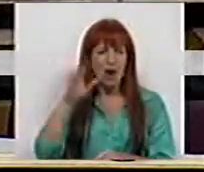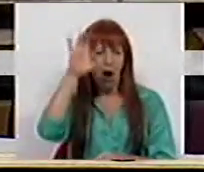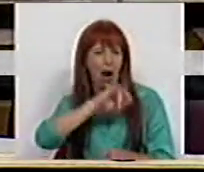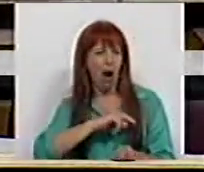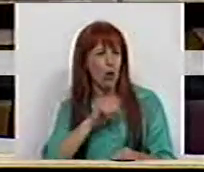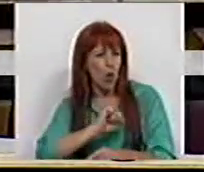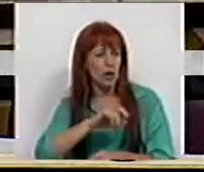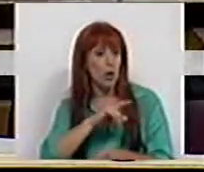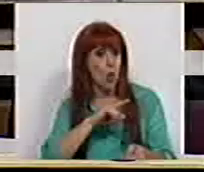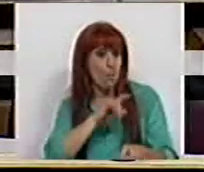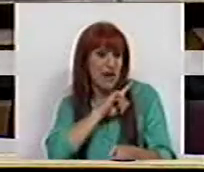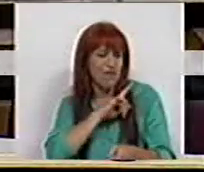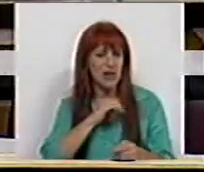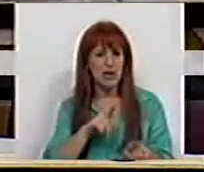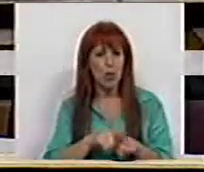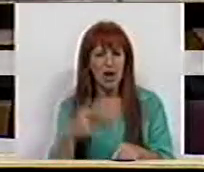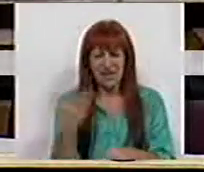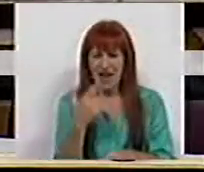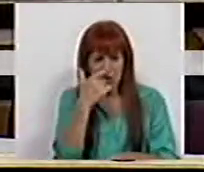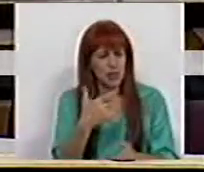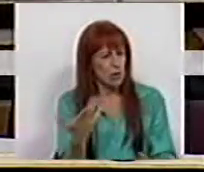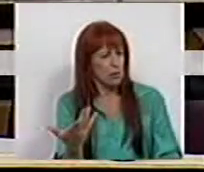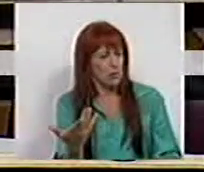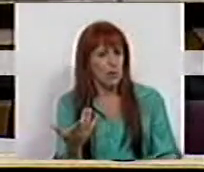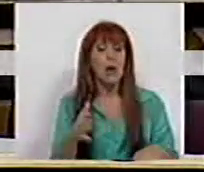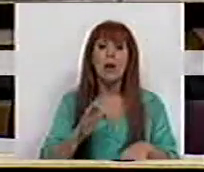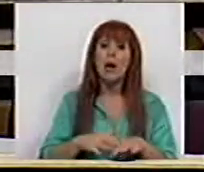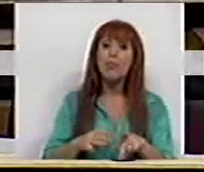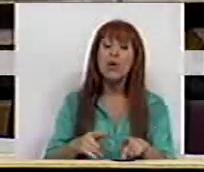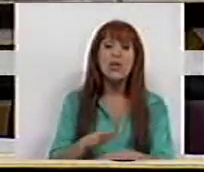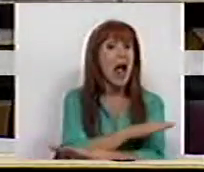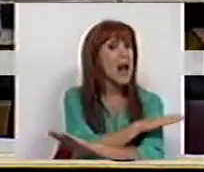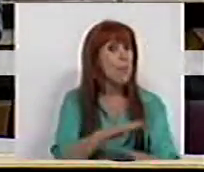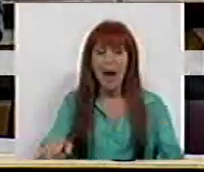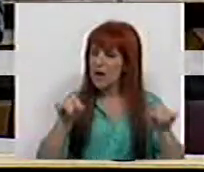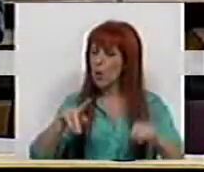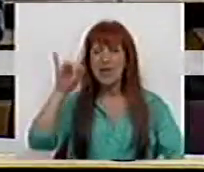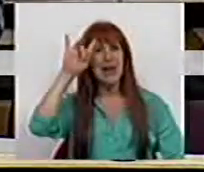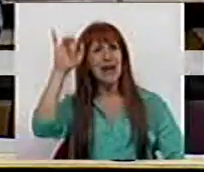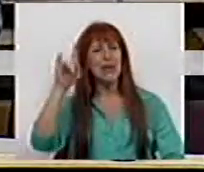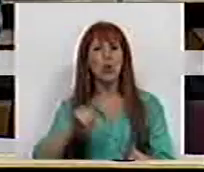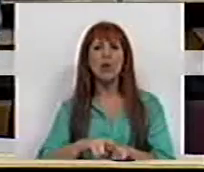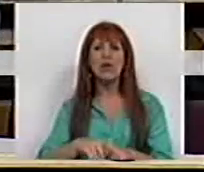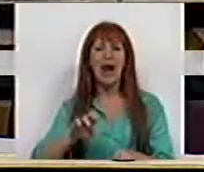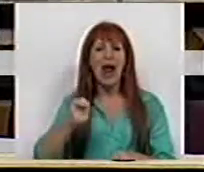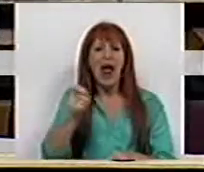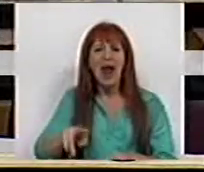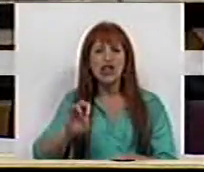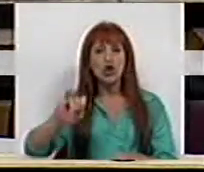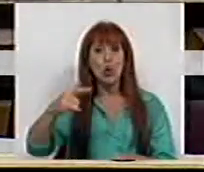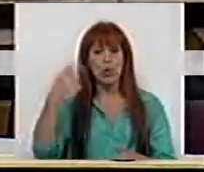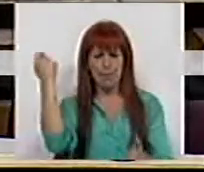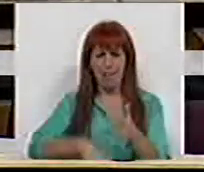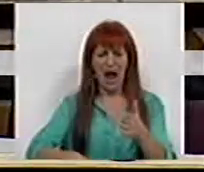abuso aos privados em cima dos direitos dos contribuintes e, por isso, acabar com esta ideia que as ex-secutas devem ser